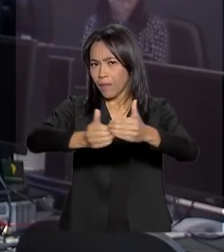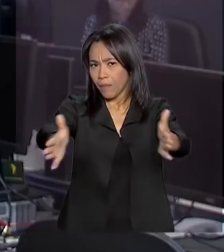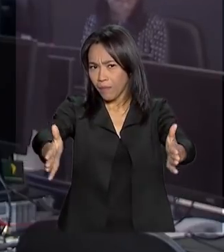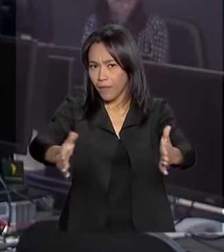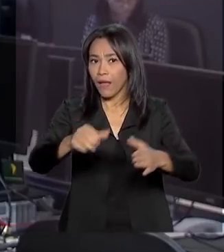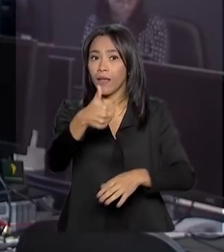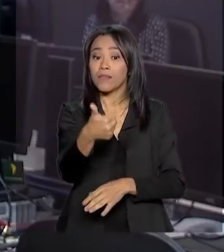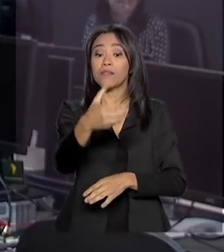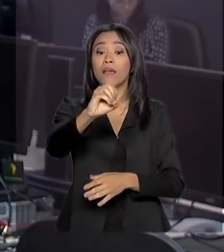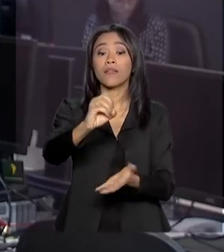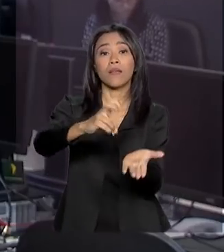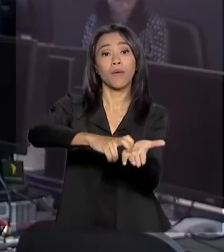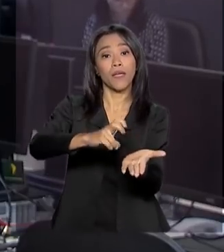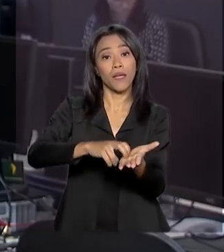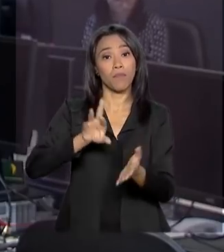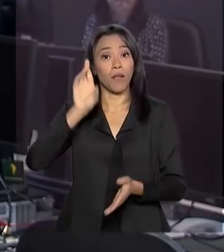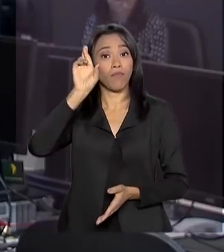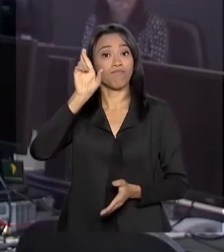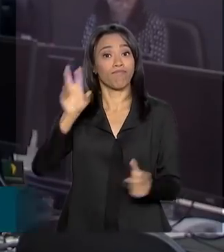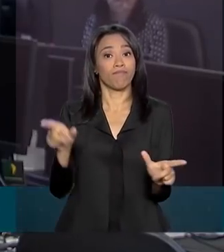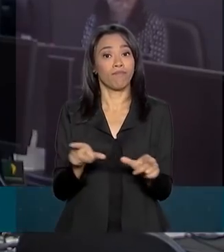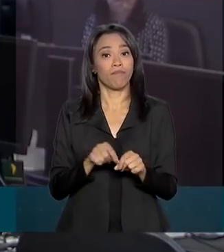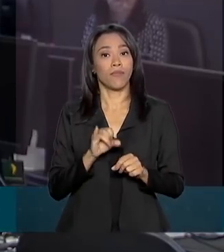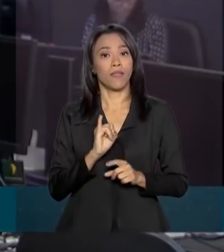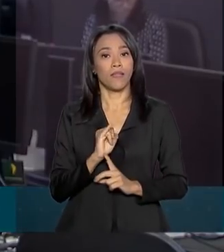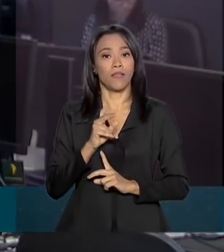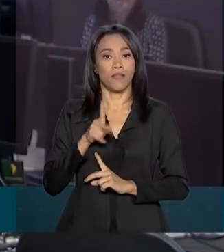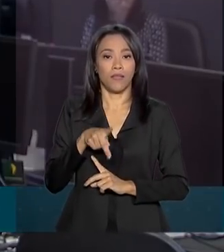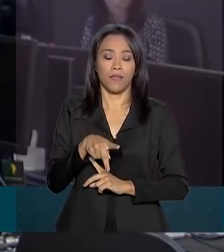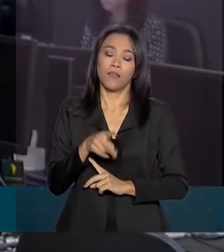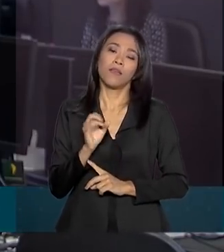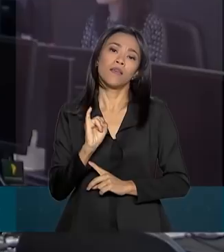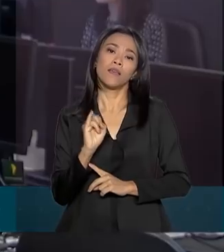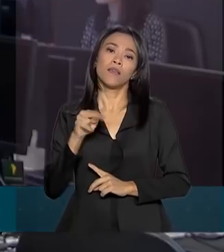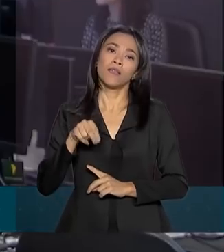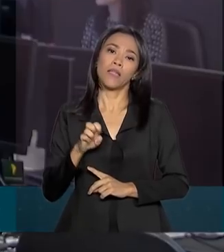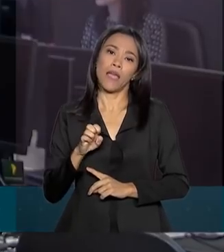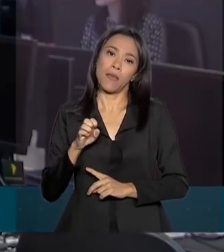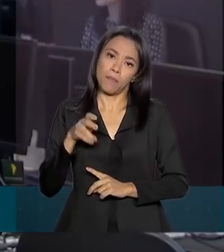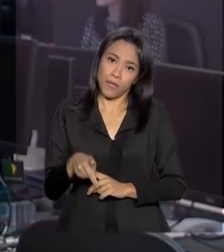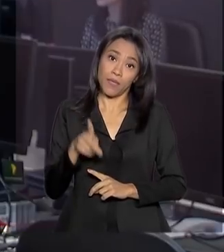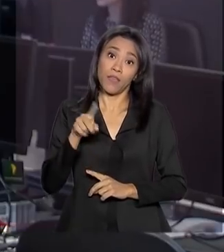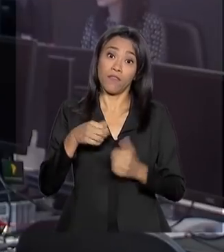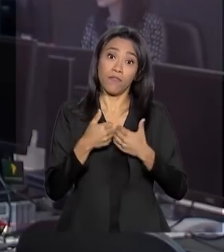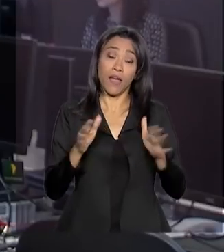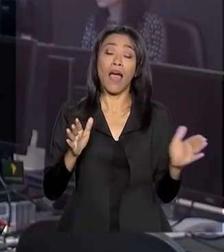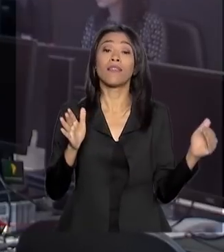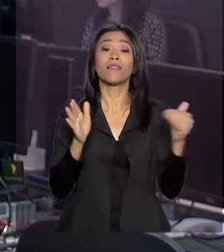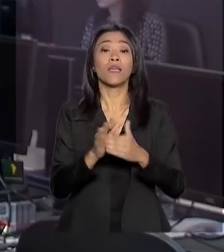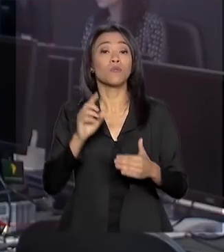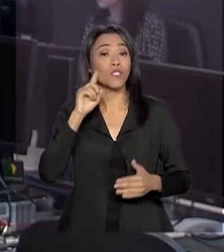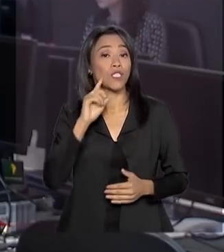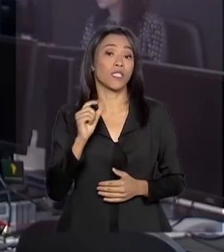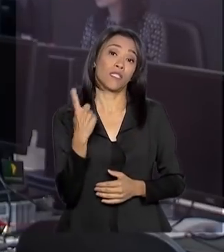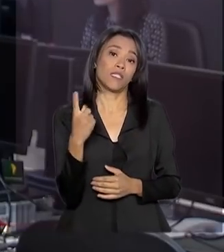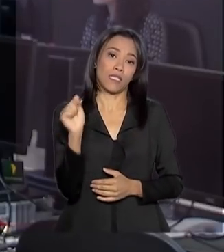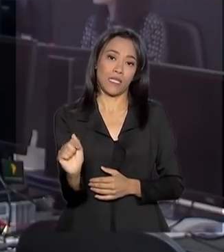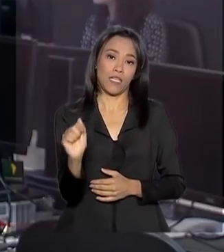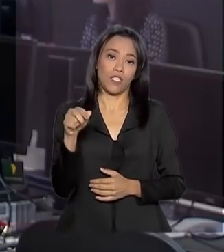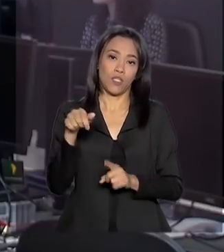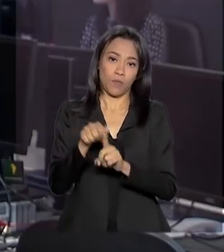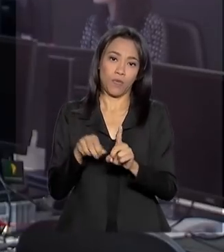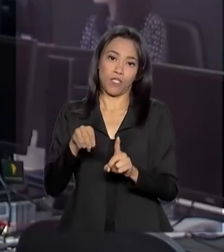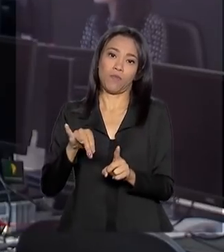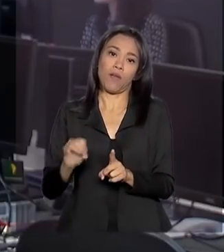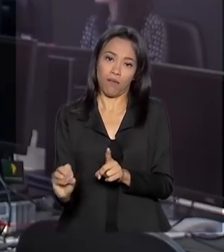da manhã, pelo Inep e ficará disponível até 23 horas e 59 minutos do dia 17 de maio, pelo horário de Brasília.